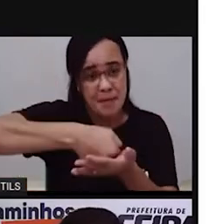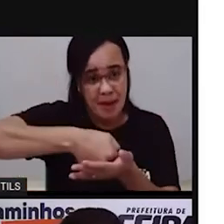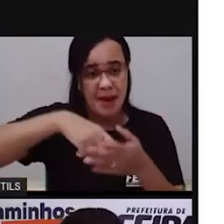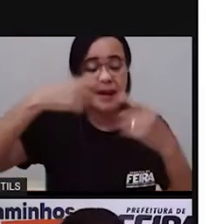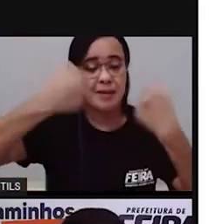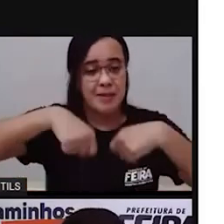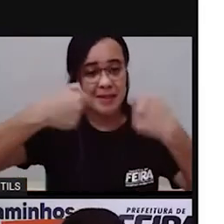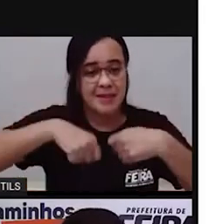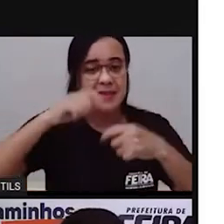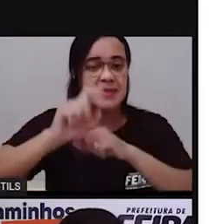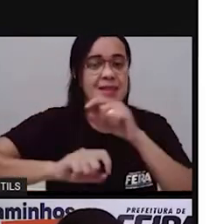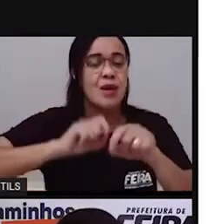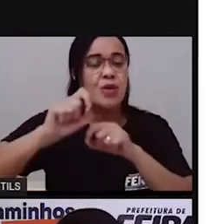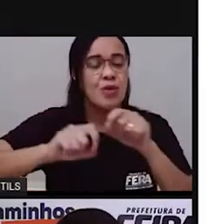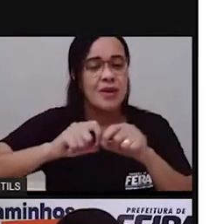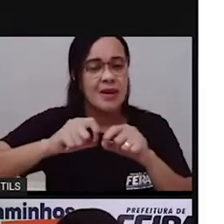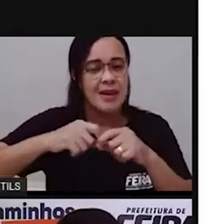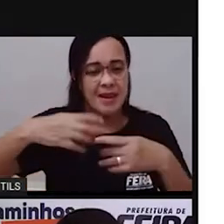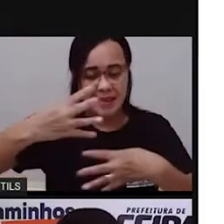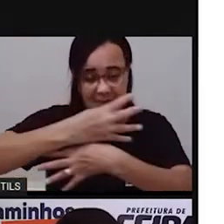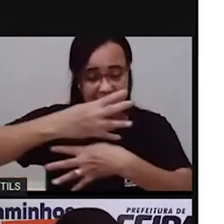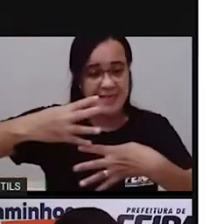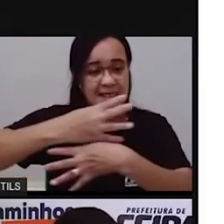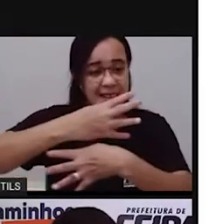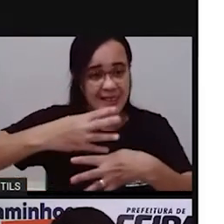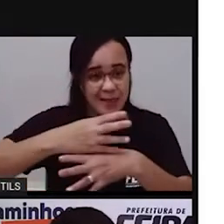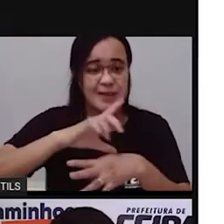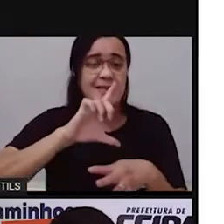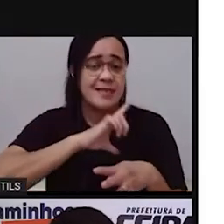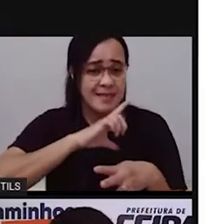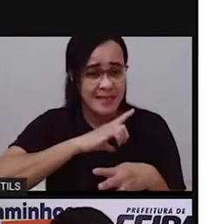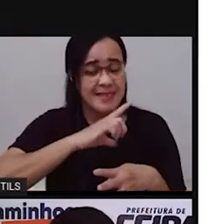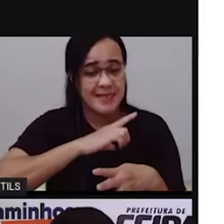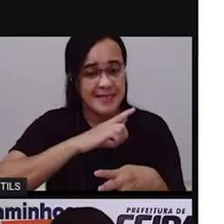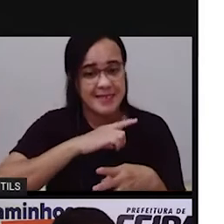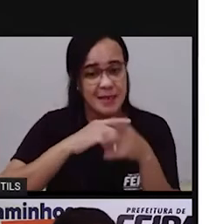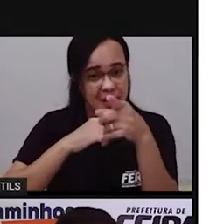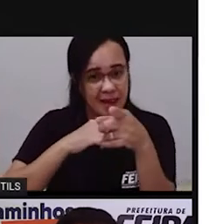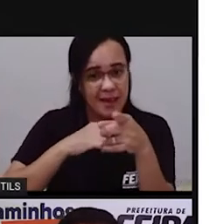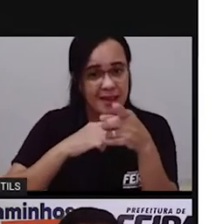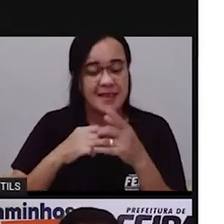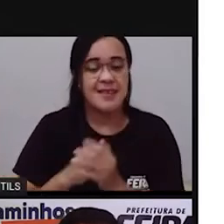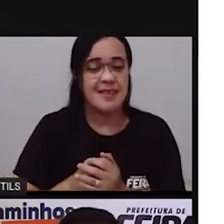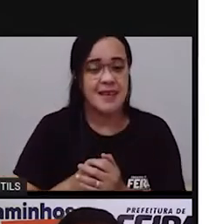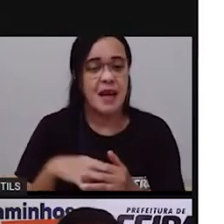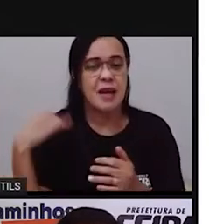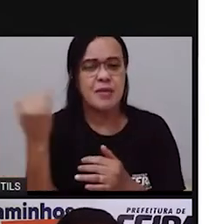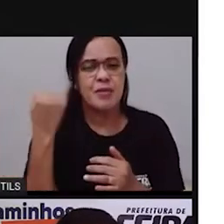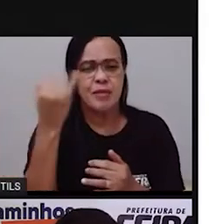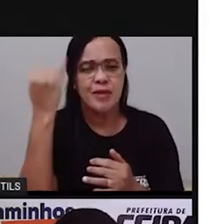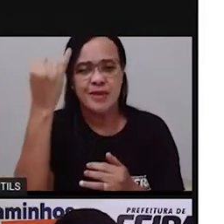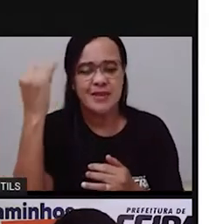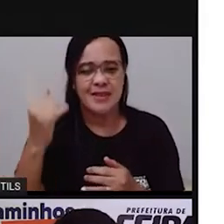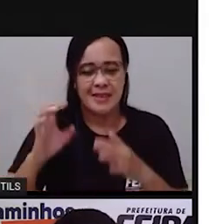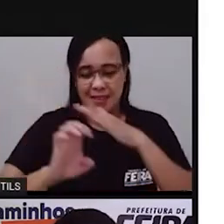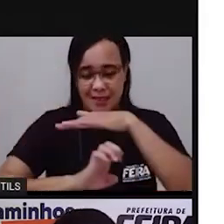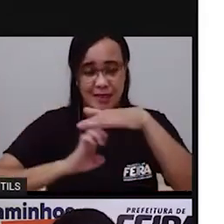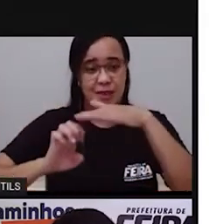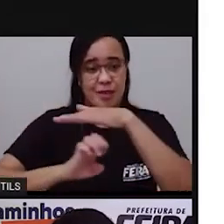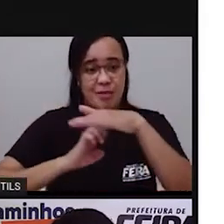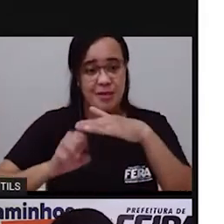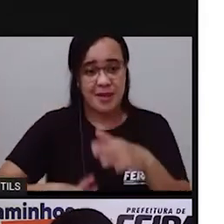as pessoas têm acesso a água tratada esse tratamento ele é feito por empresas